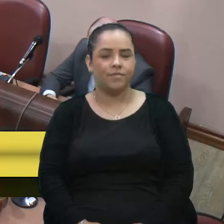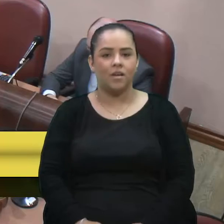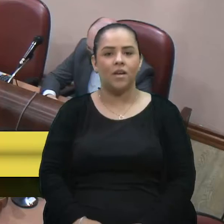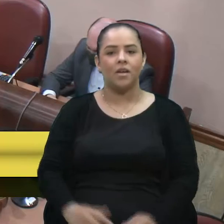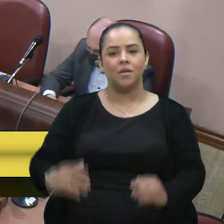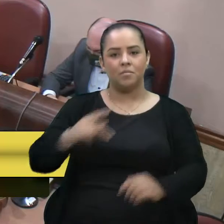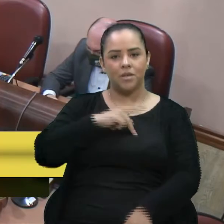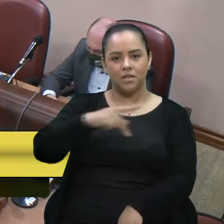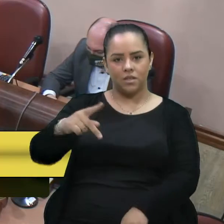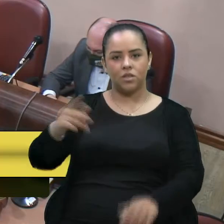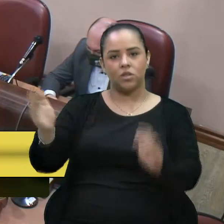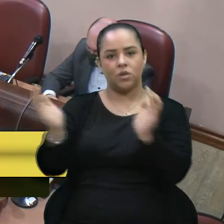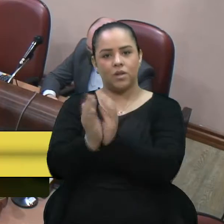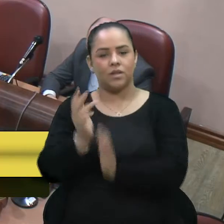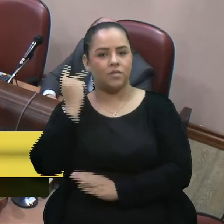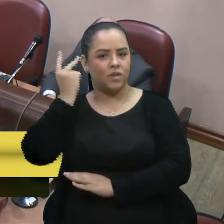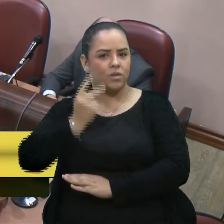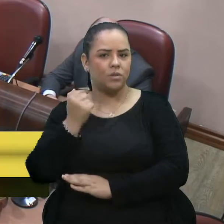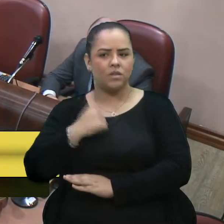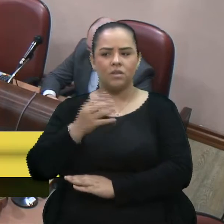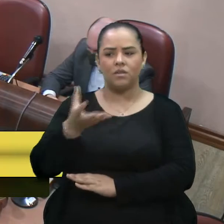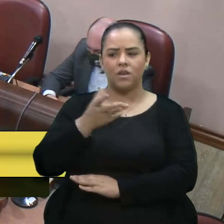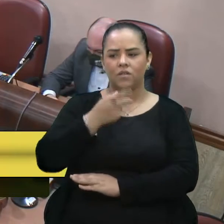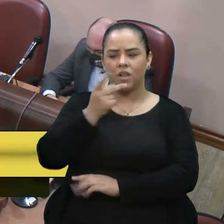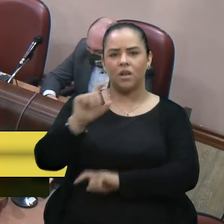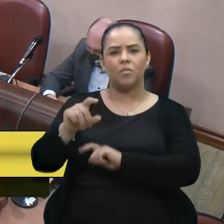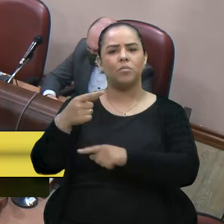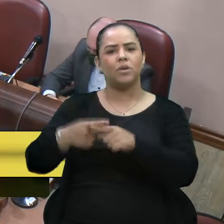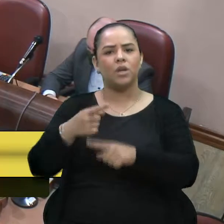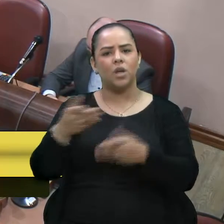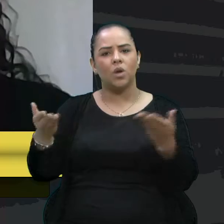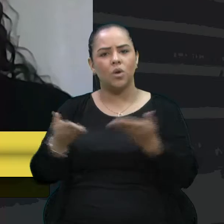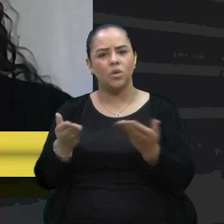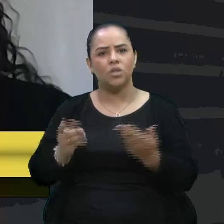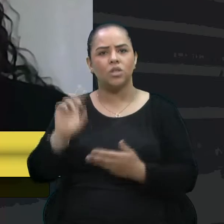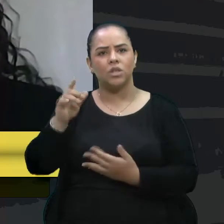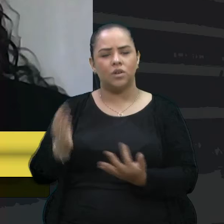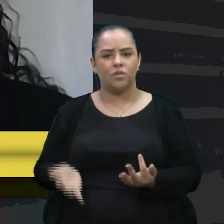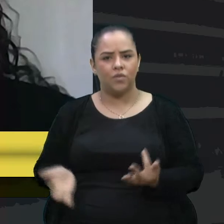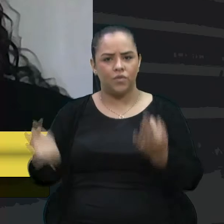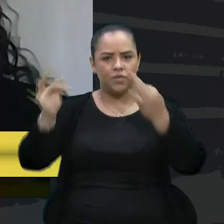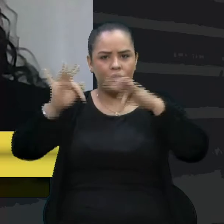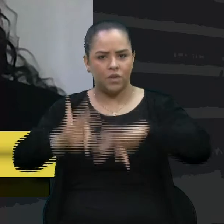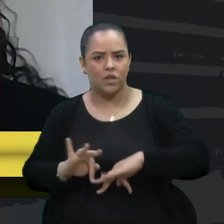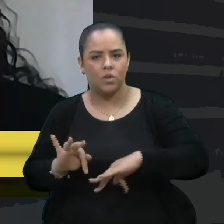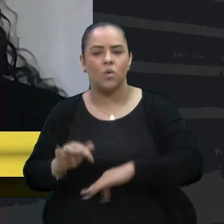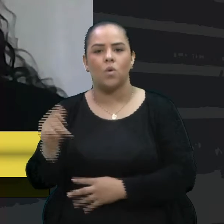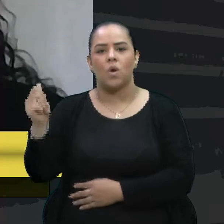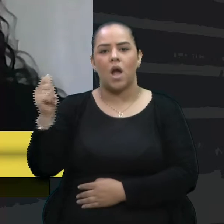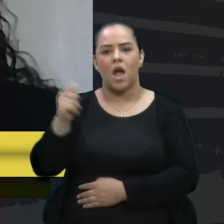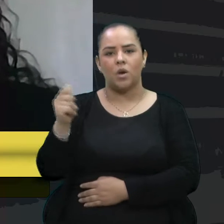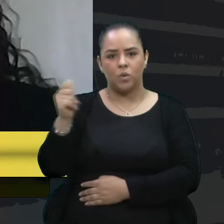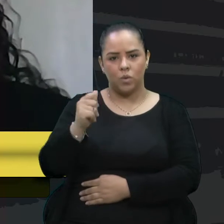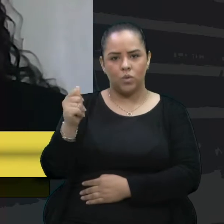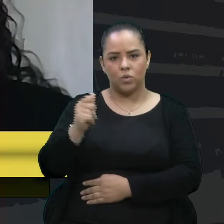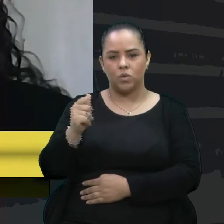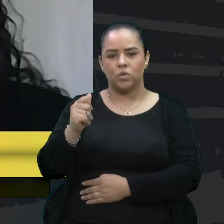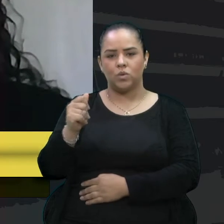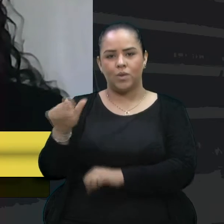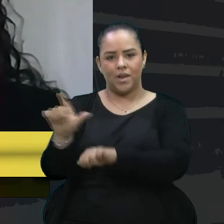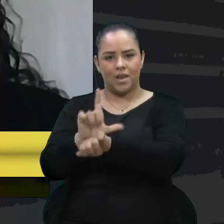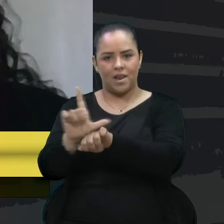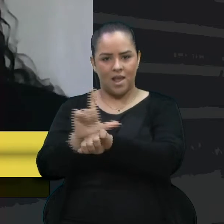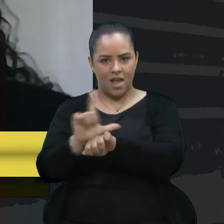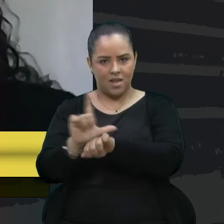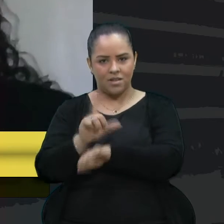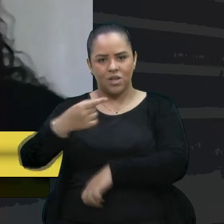Vereadores, quero fazer essa fala porque hoje é o encerramento do agosto de LAS, um mês inteiro onde a